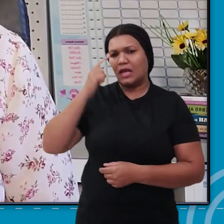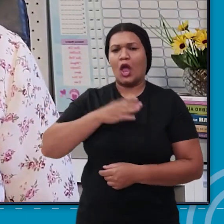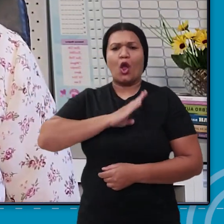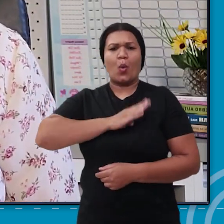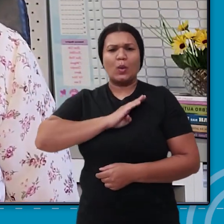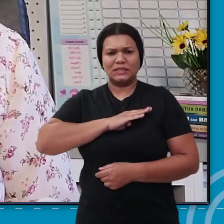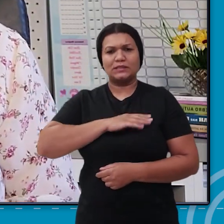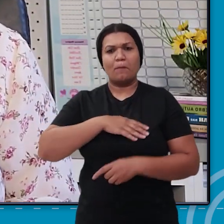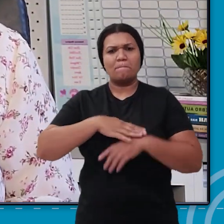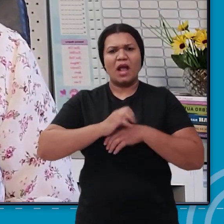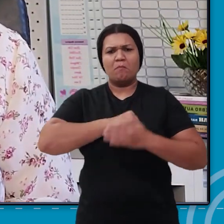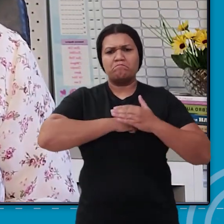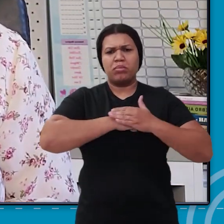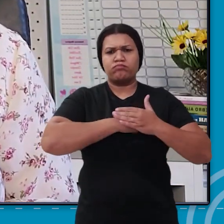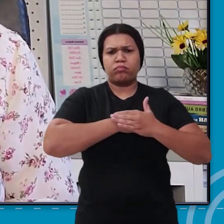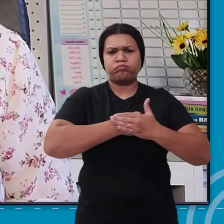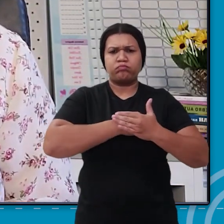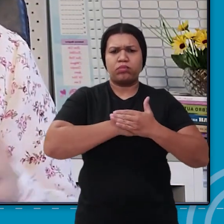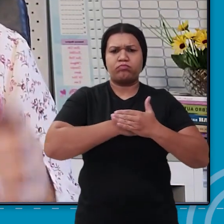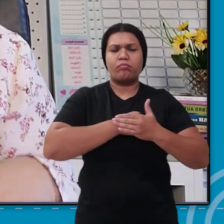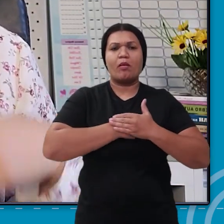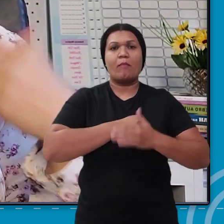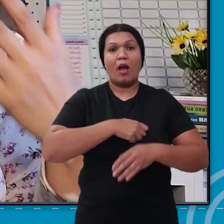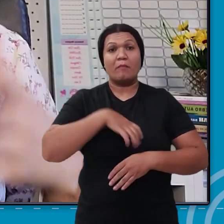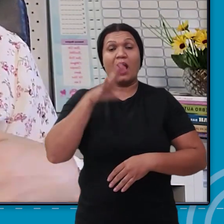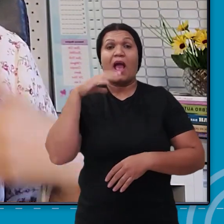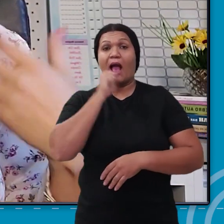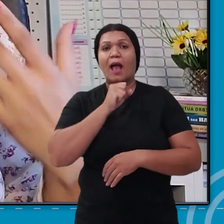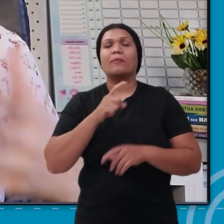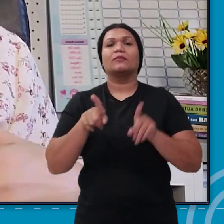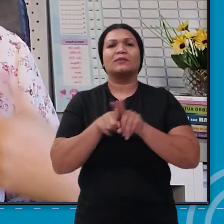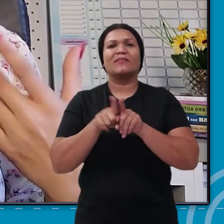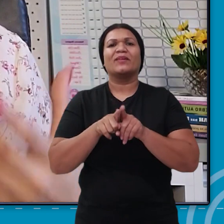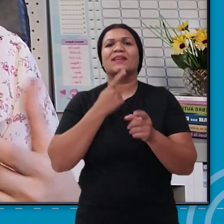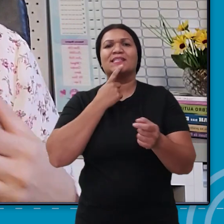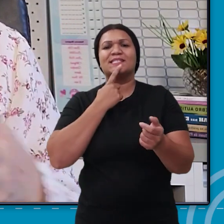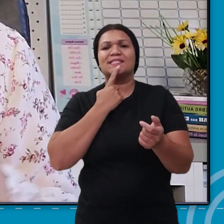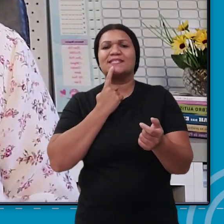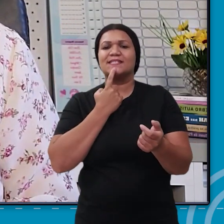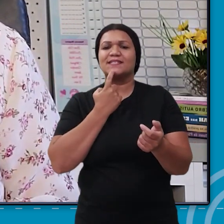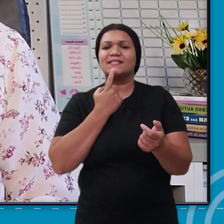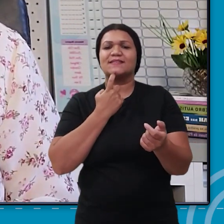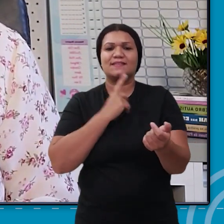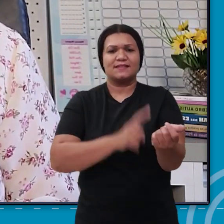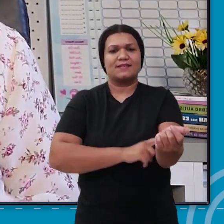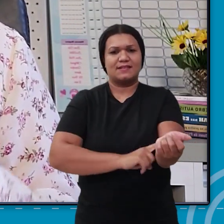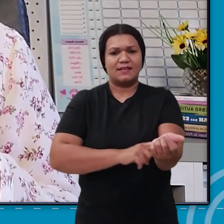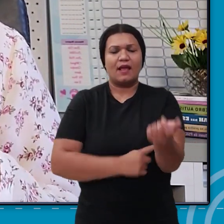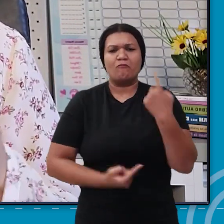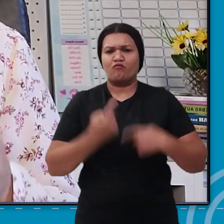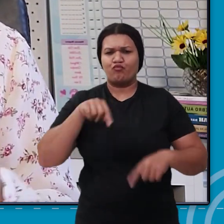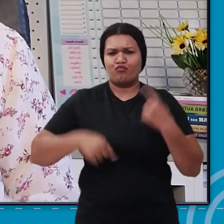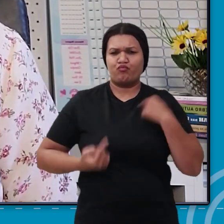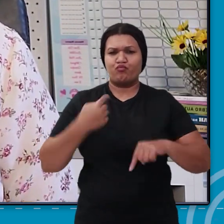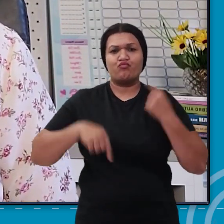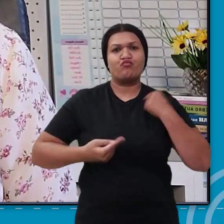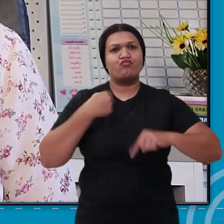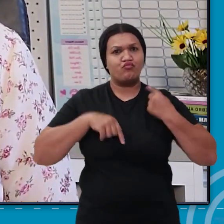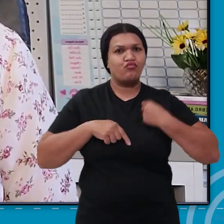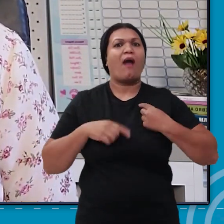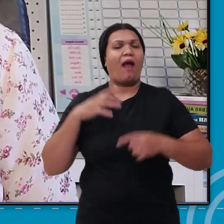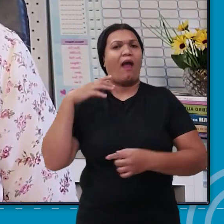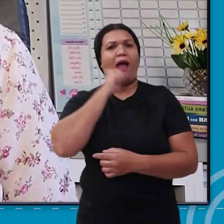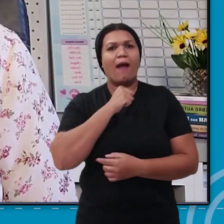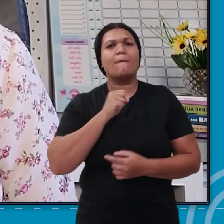mais, a circulação sanguínea estará disparada ali no organismo. Com isso, o nosso sangue, ele é